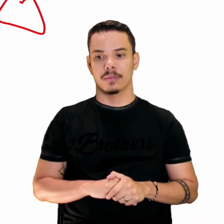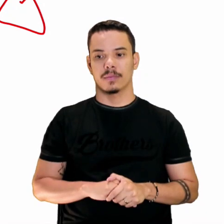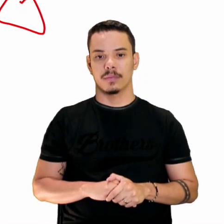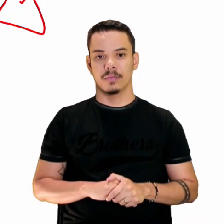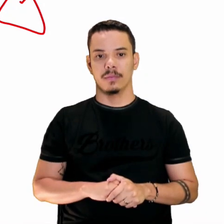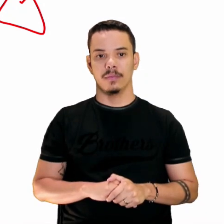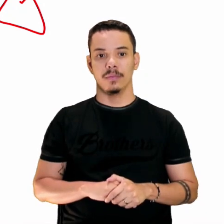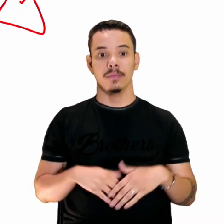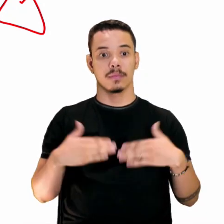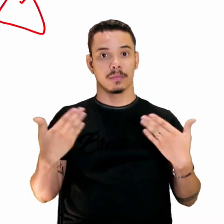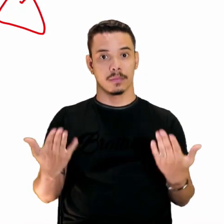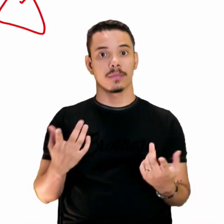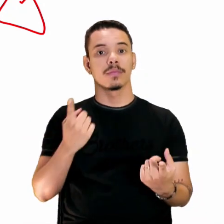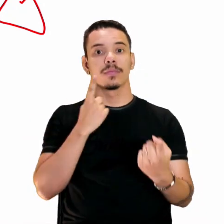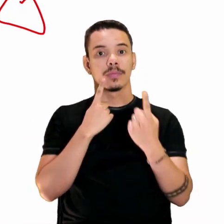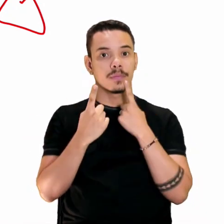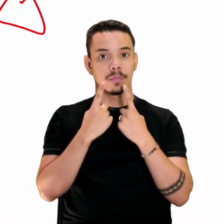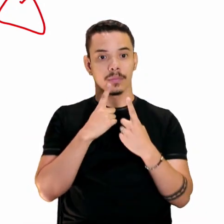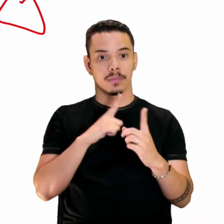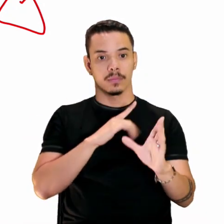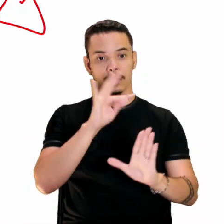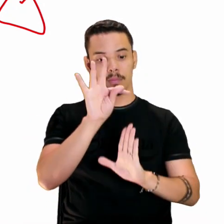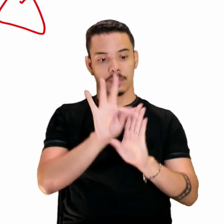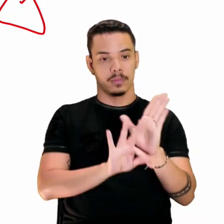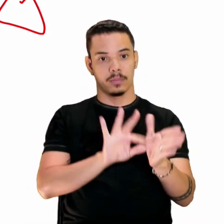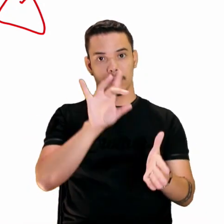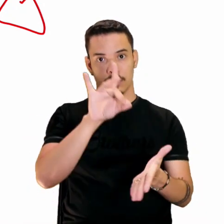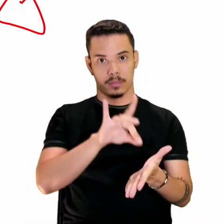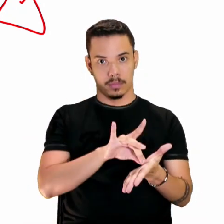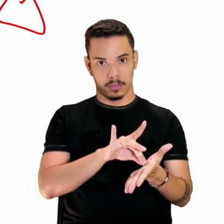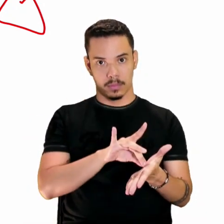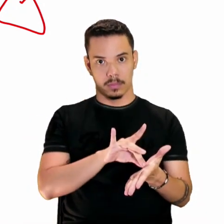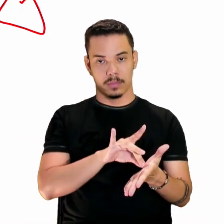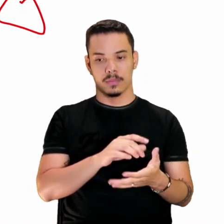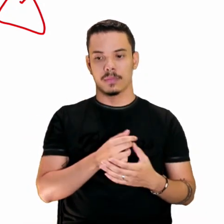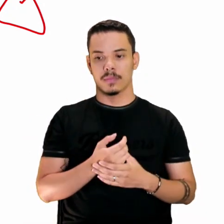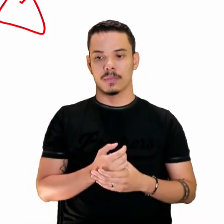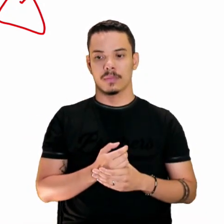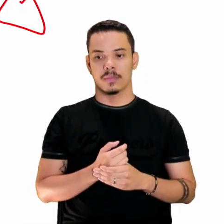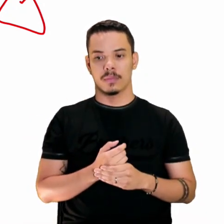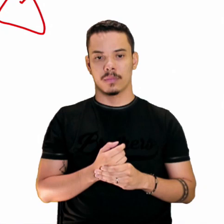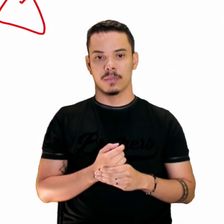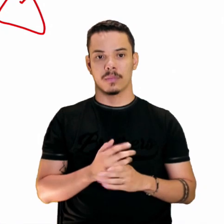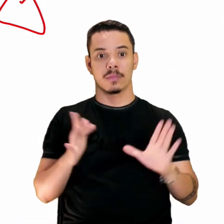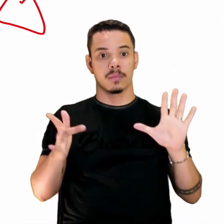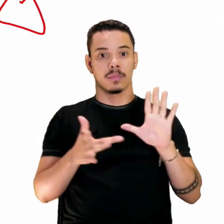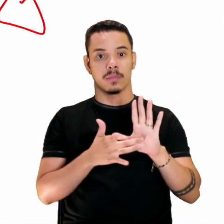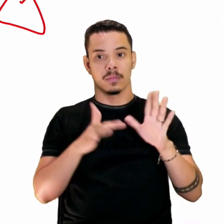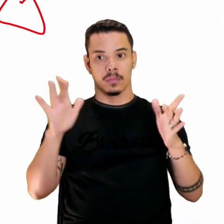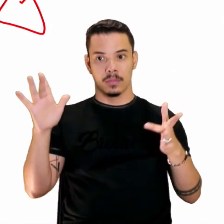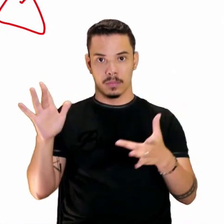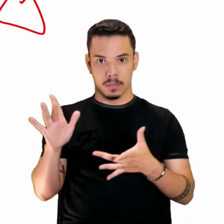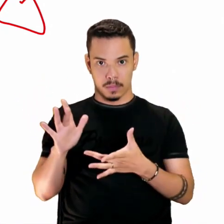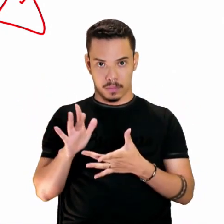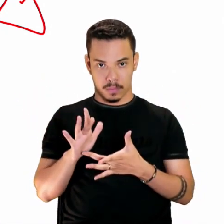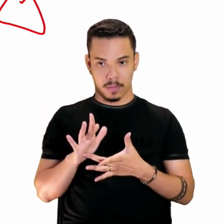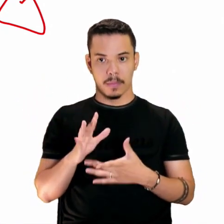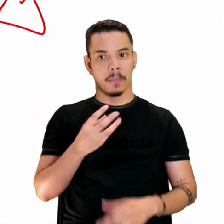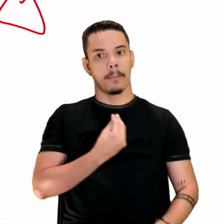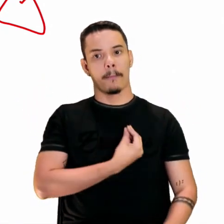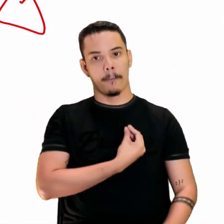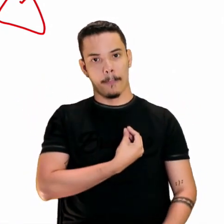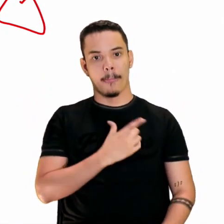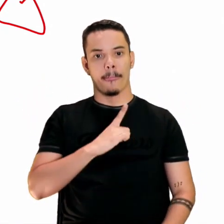o diálogo é do texto original da santa ceia. Exatamente. Onde Jesus, né? Exato. Nós